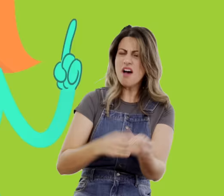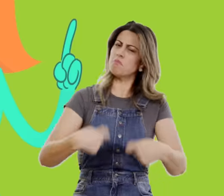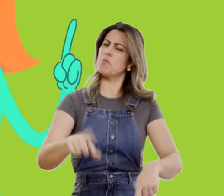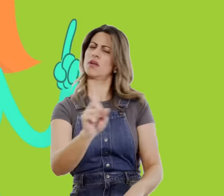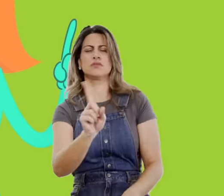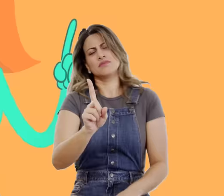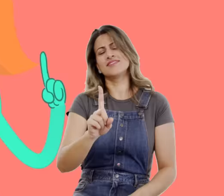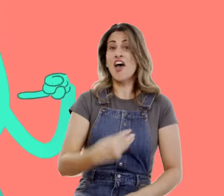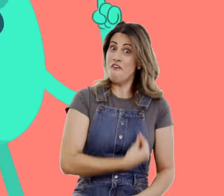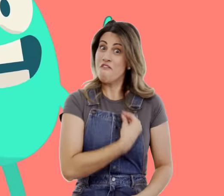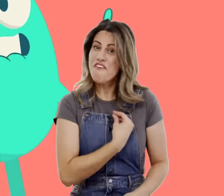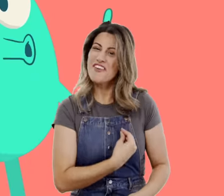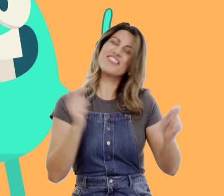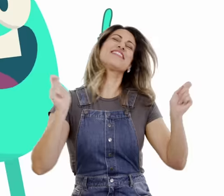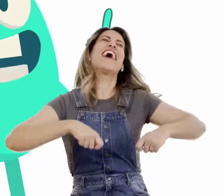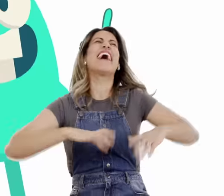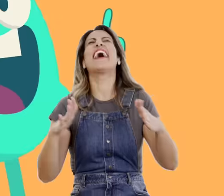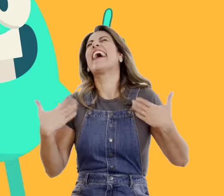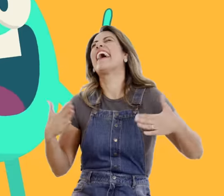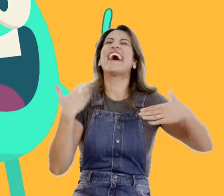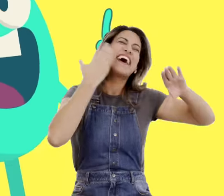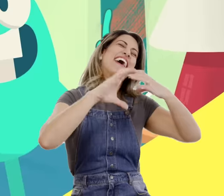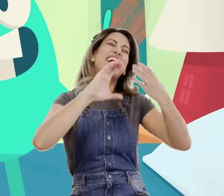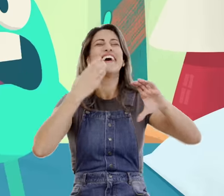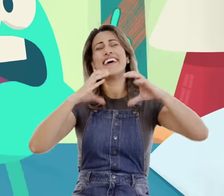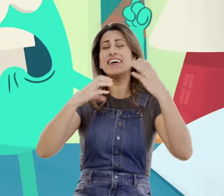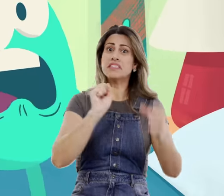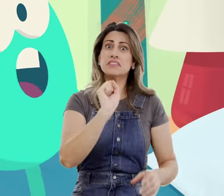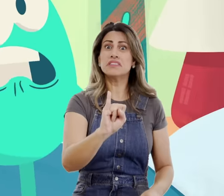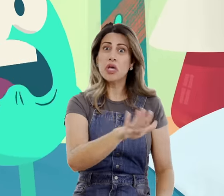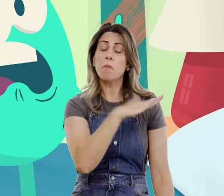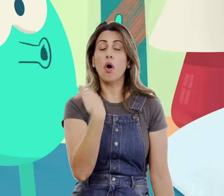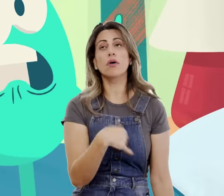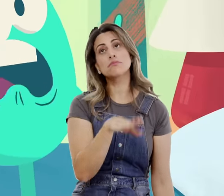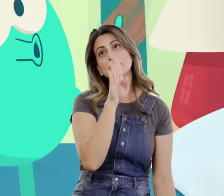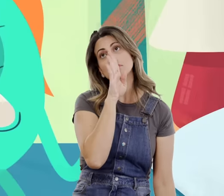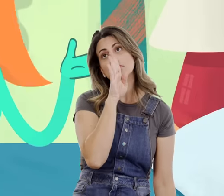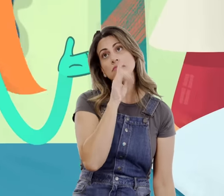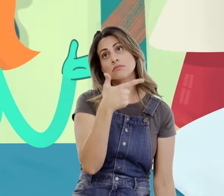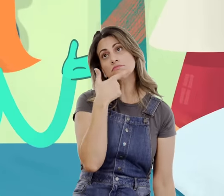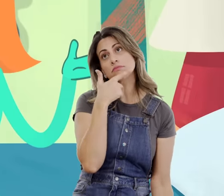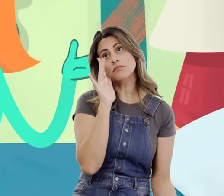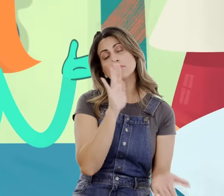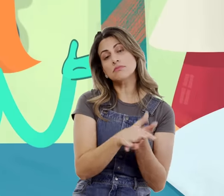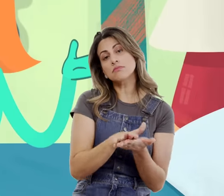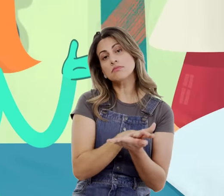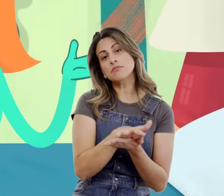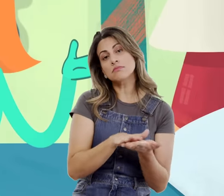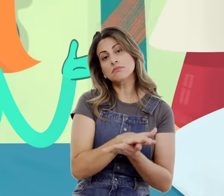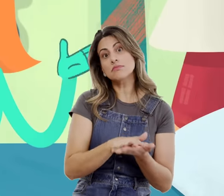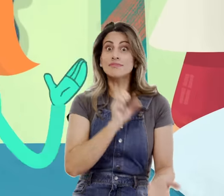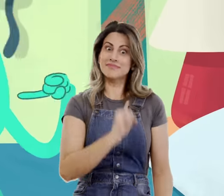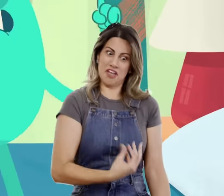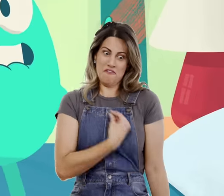não se estressa Quem tá vivo sempre canta Quem já morreu nenhum sorriso